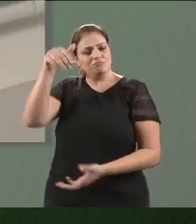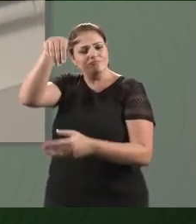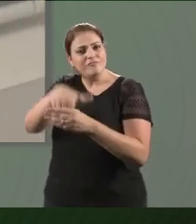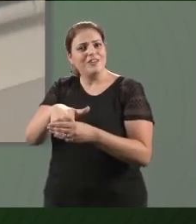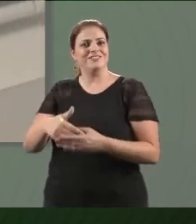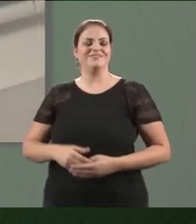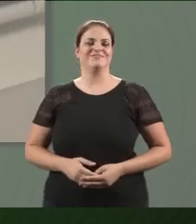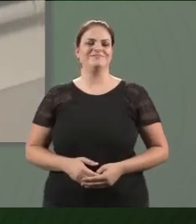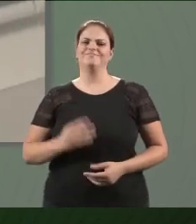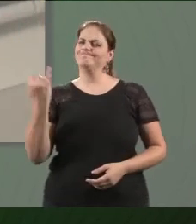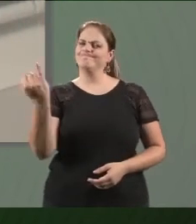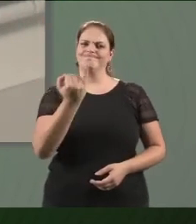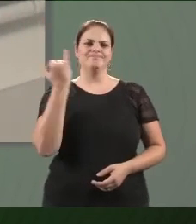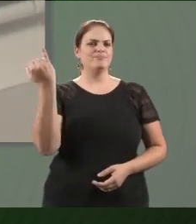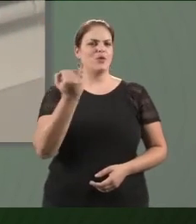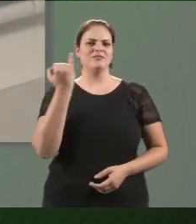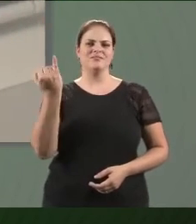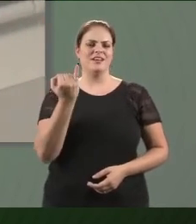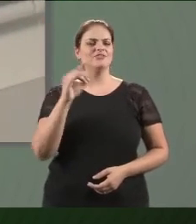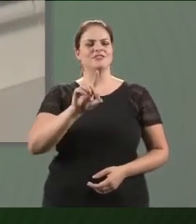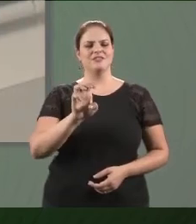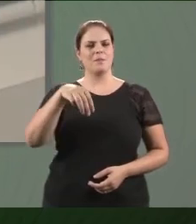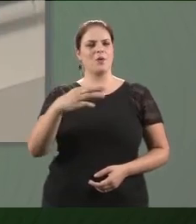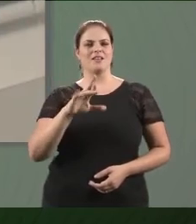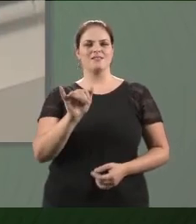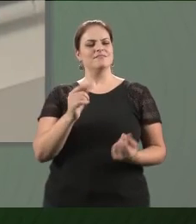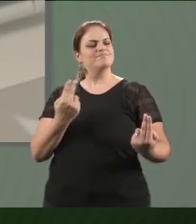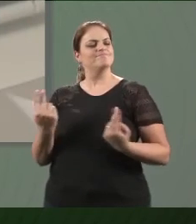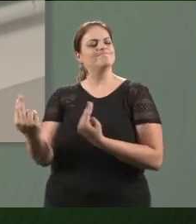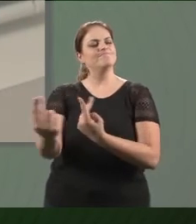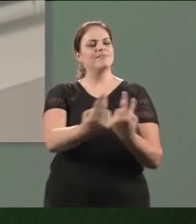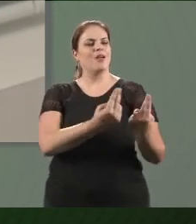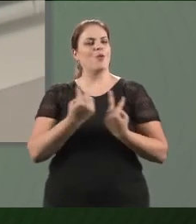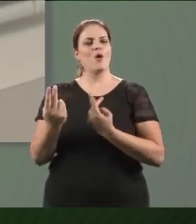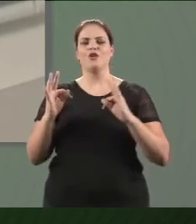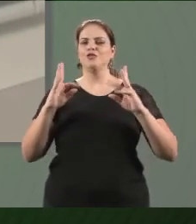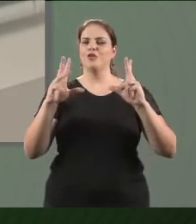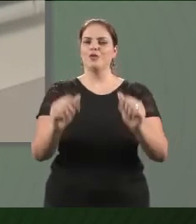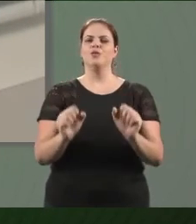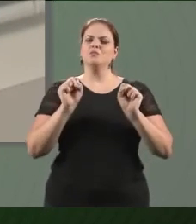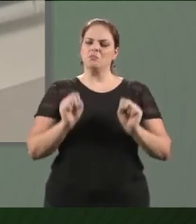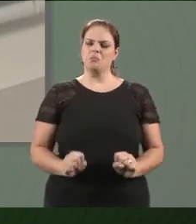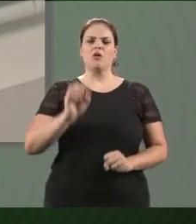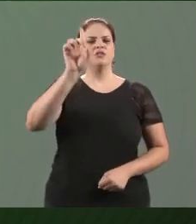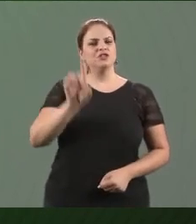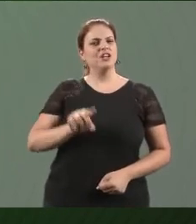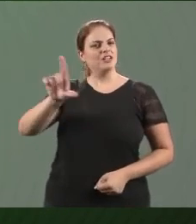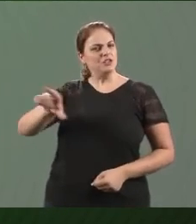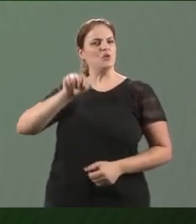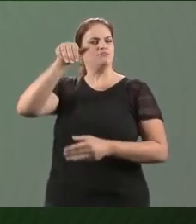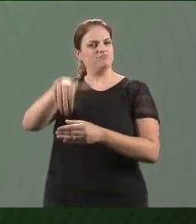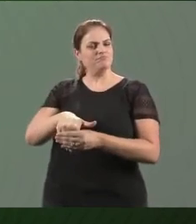Esse é um princípio importante da democracia, a igualdade de todos os cidadãos em termos de prática política.